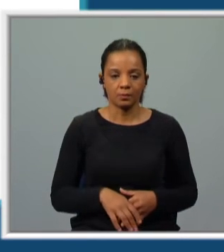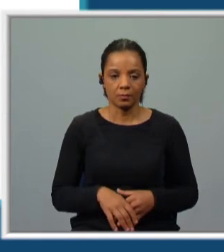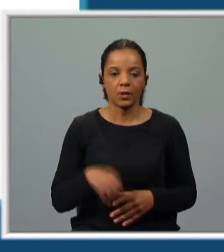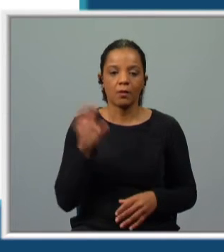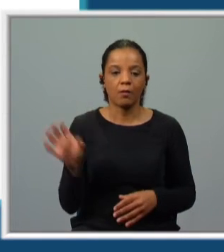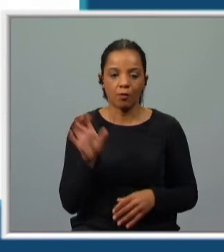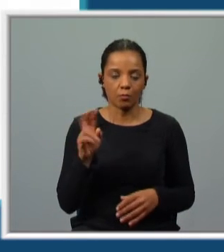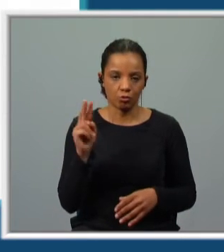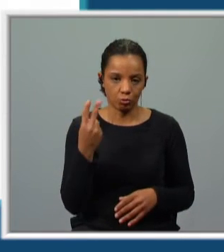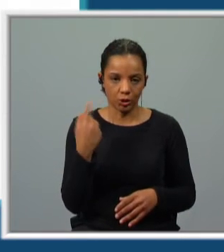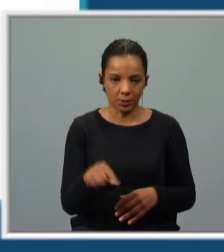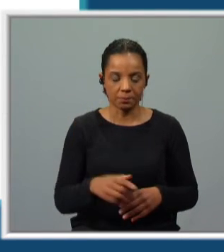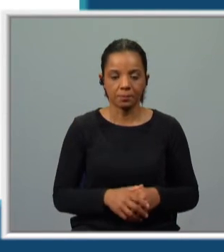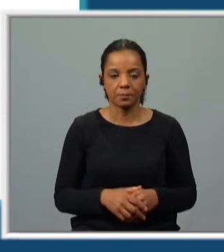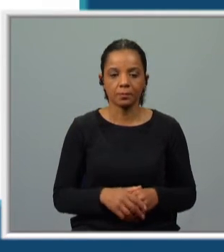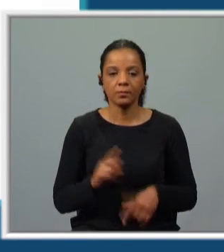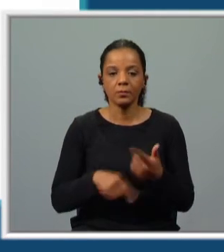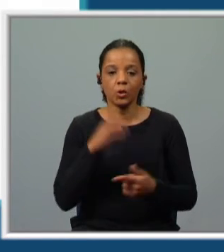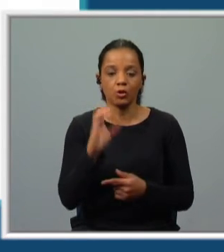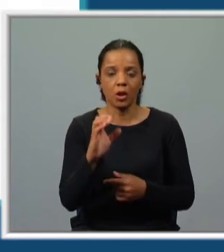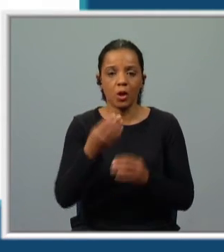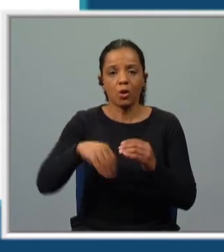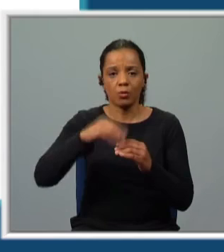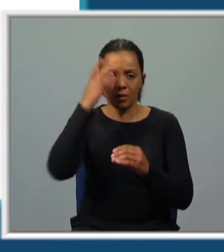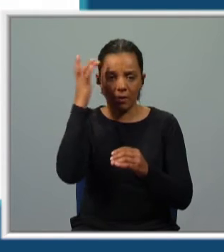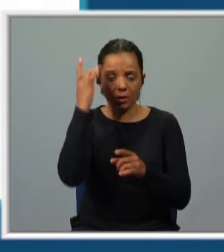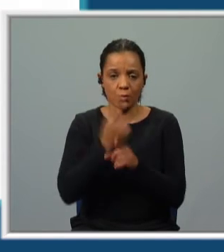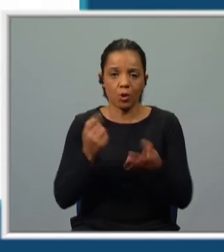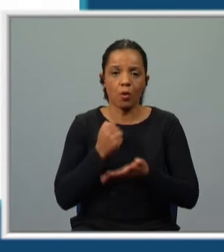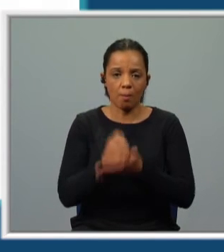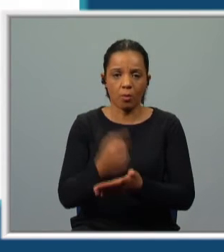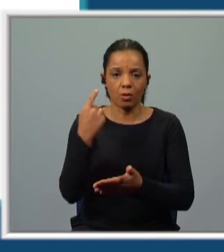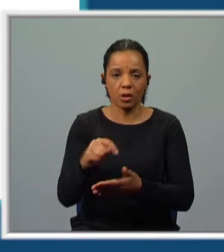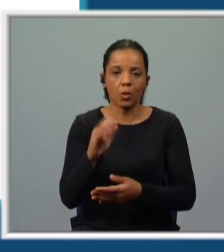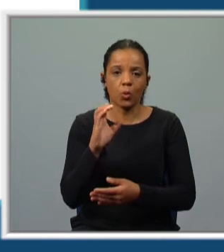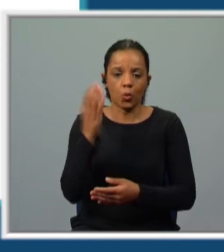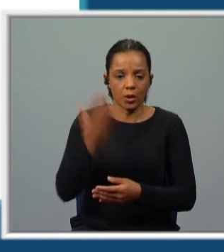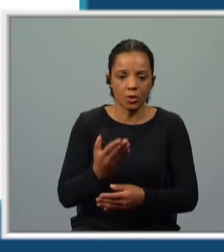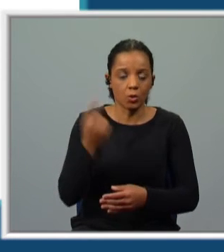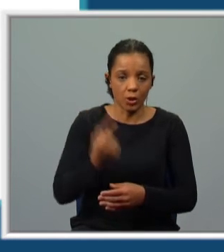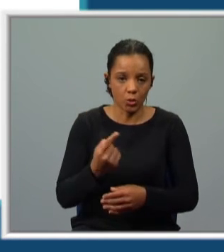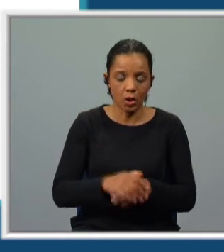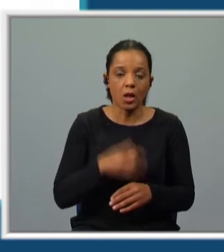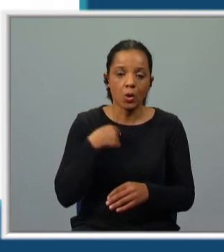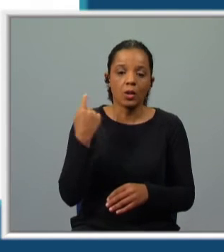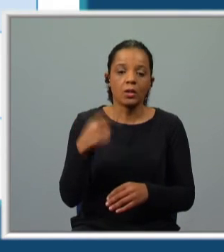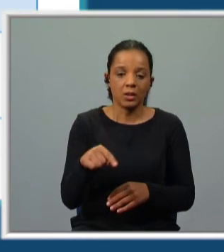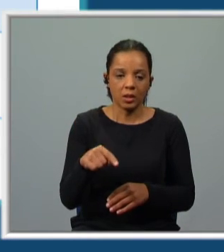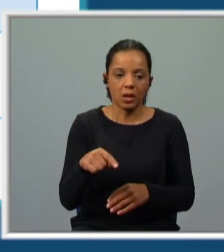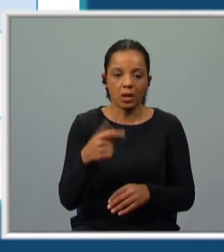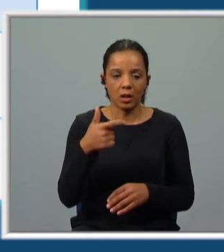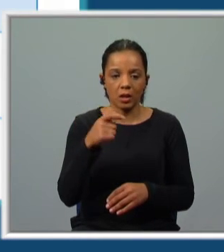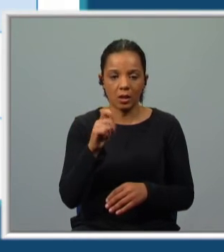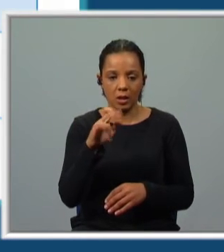num modo como no outro. O condicional composto é muito fácil, porque o auxiliar vai para o condicional. Eu teria cantado. E